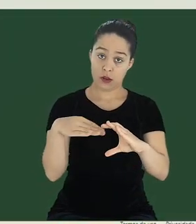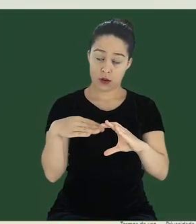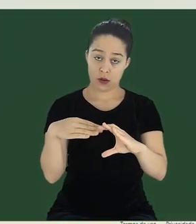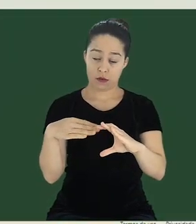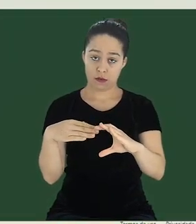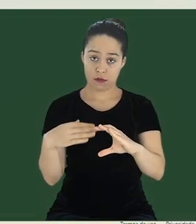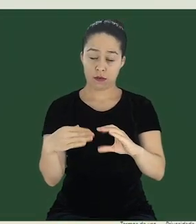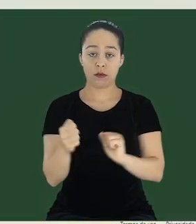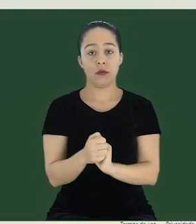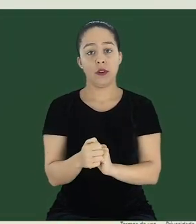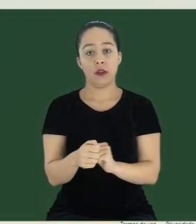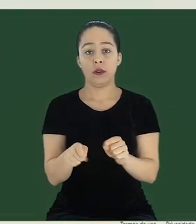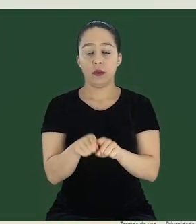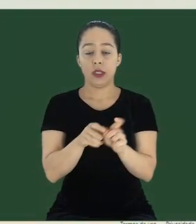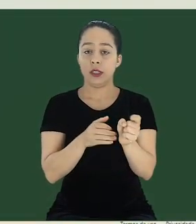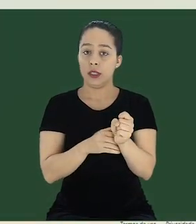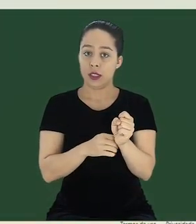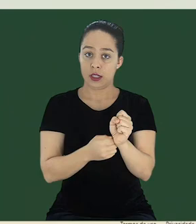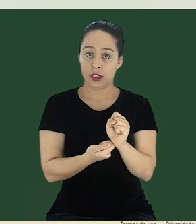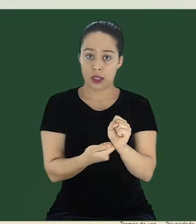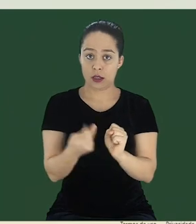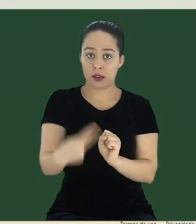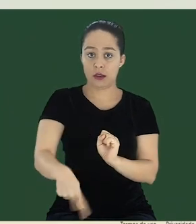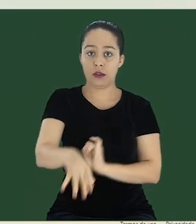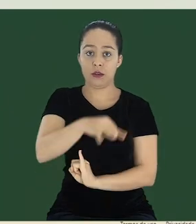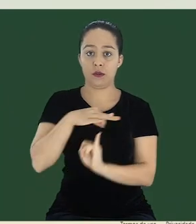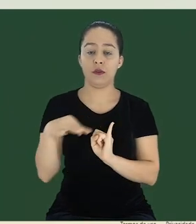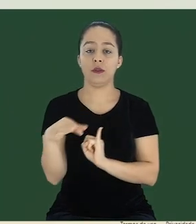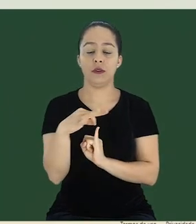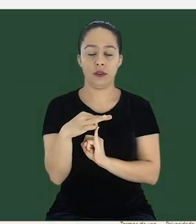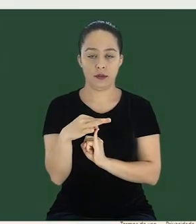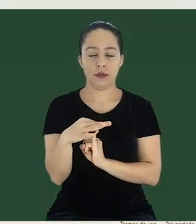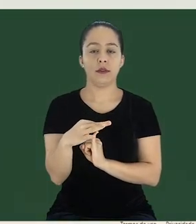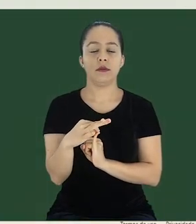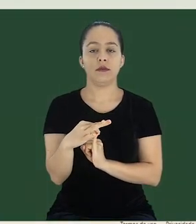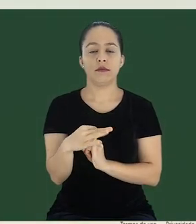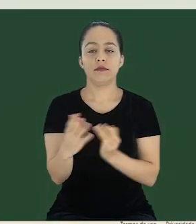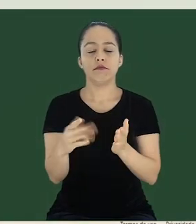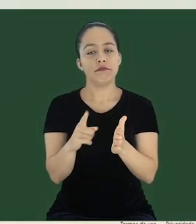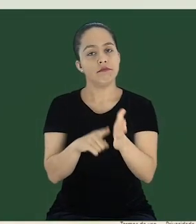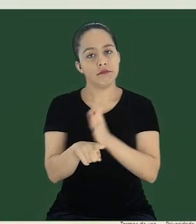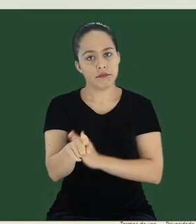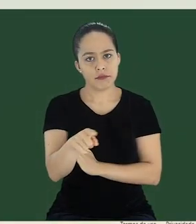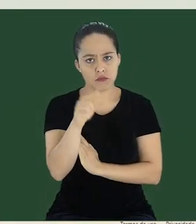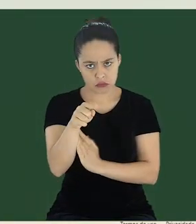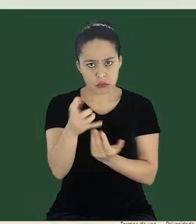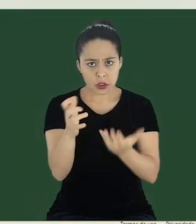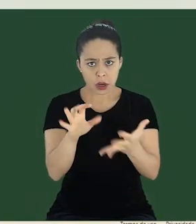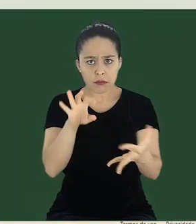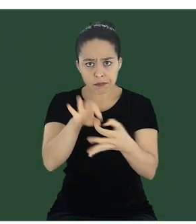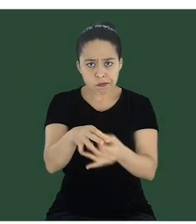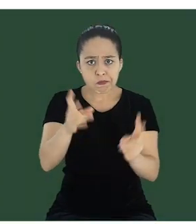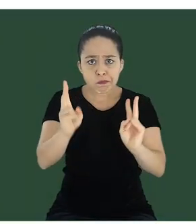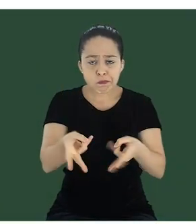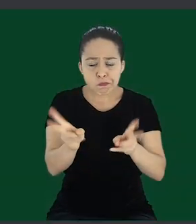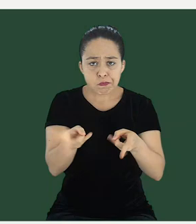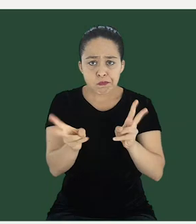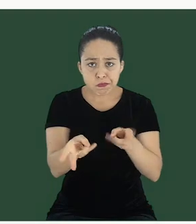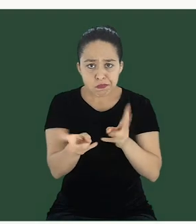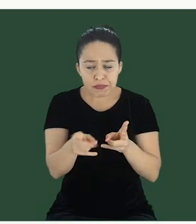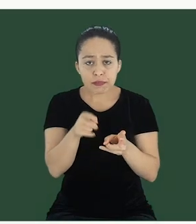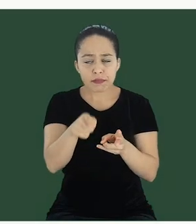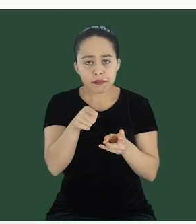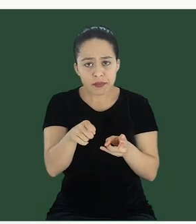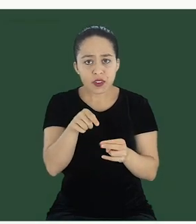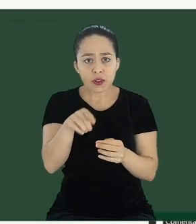logar com o seu e-mail. Se você é institucional, ele vai te perguntar se você